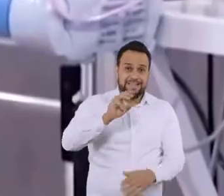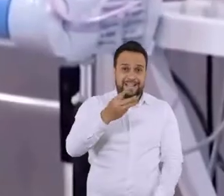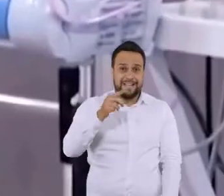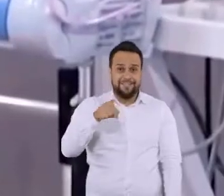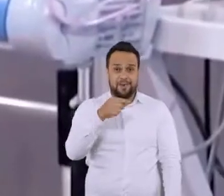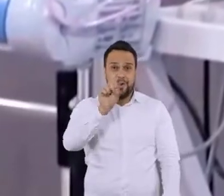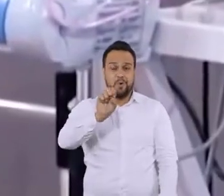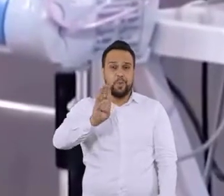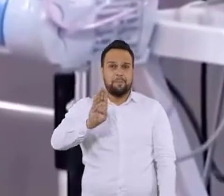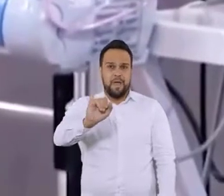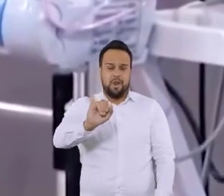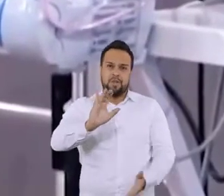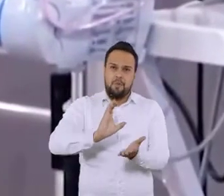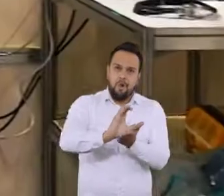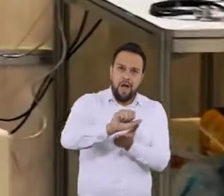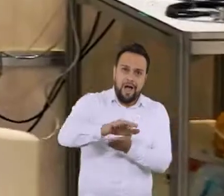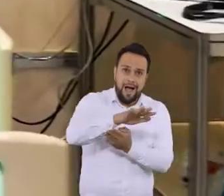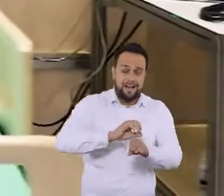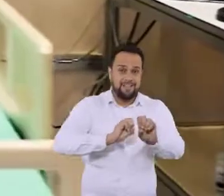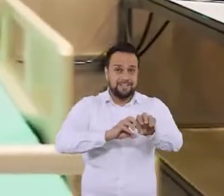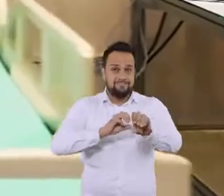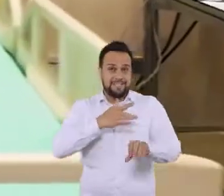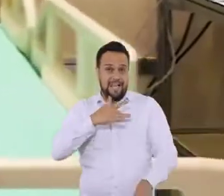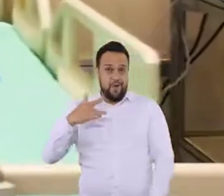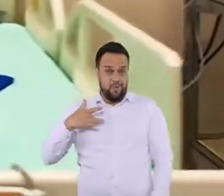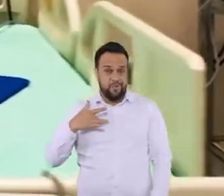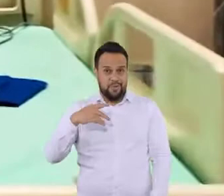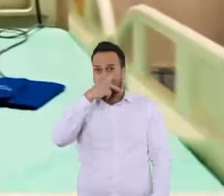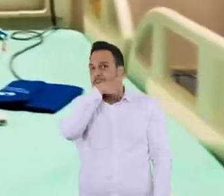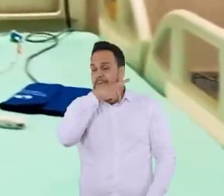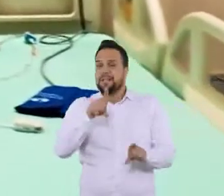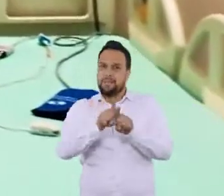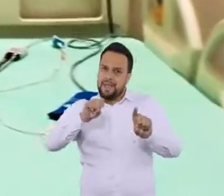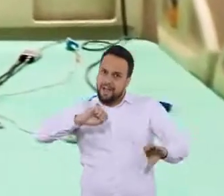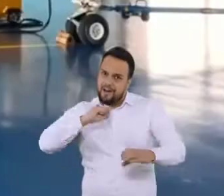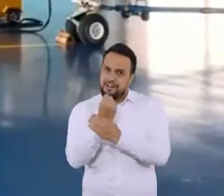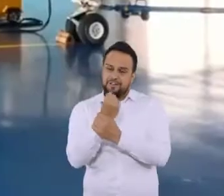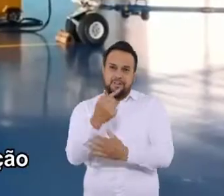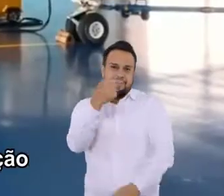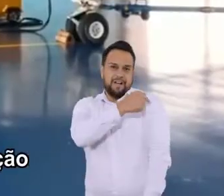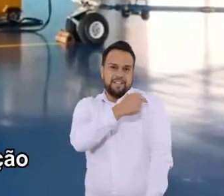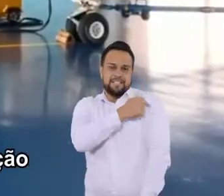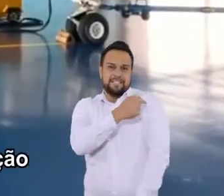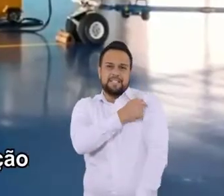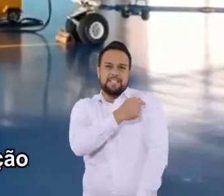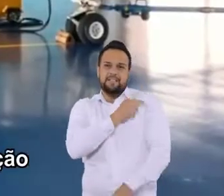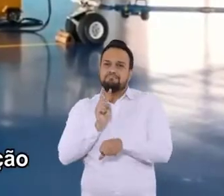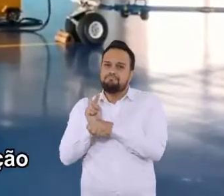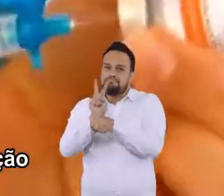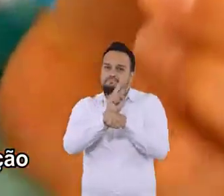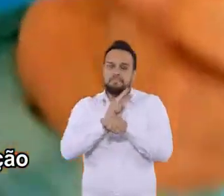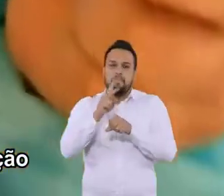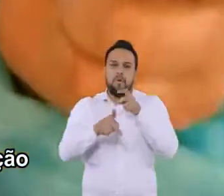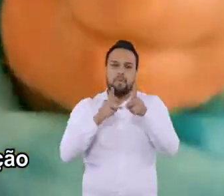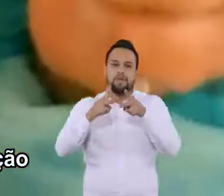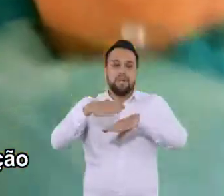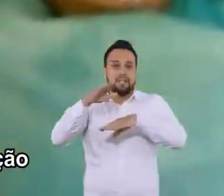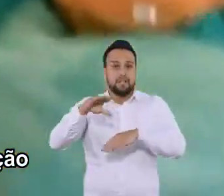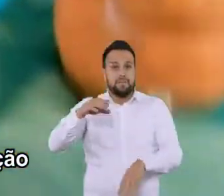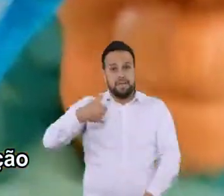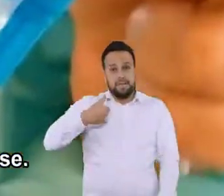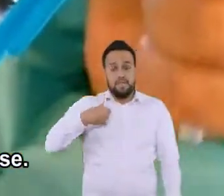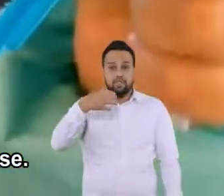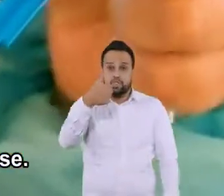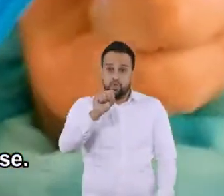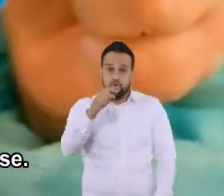federal enviou 3,8 bilhões para investir na saúde dos paraibanos. E já garantiu vacina para imunizar toda